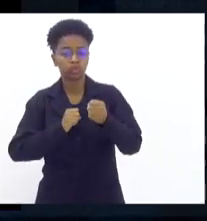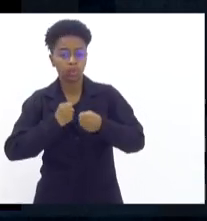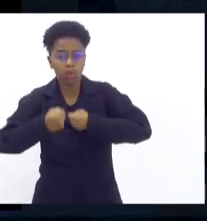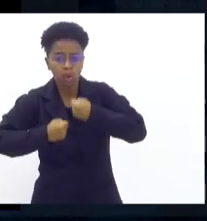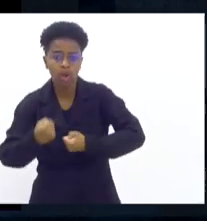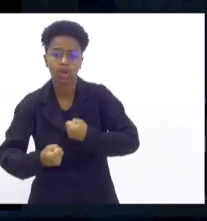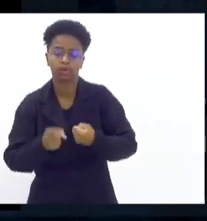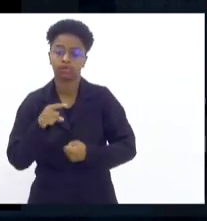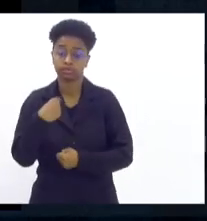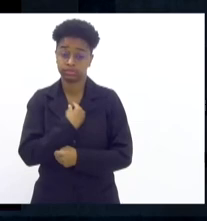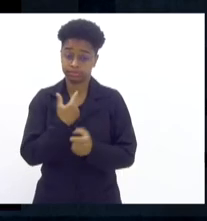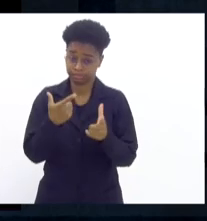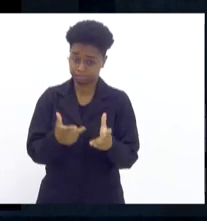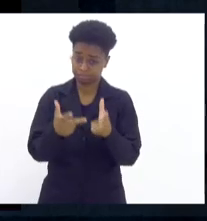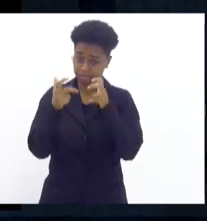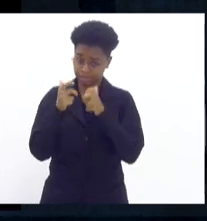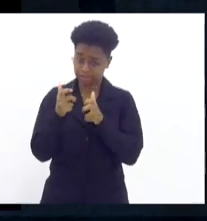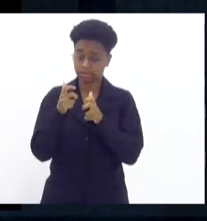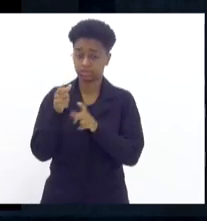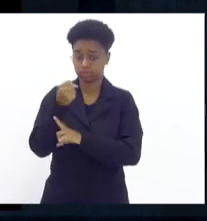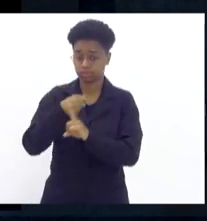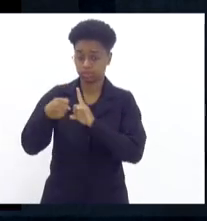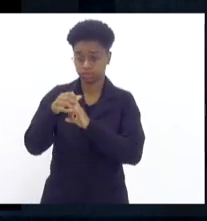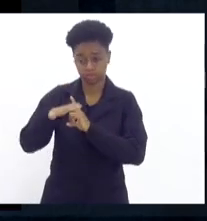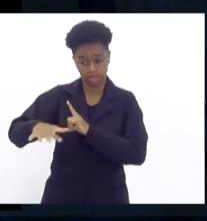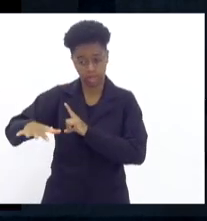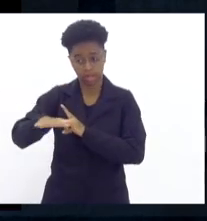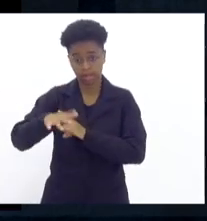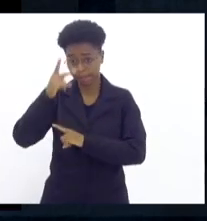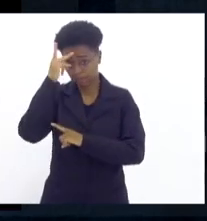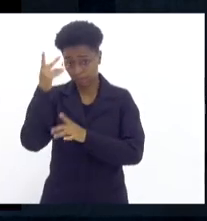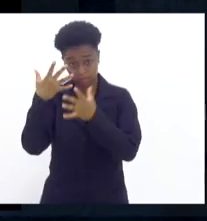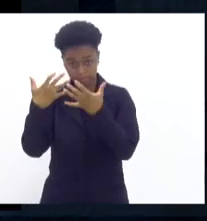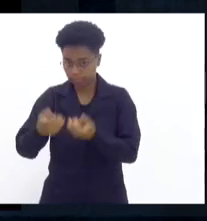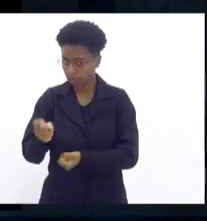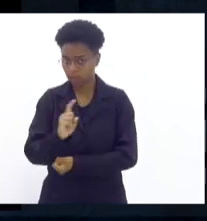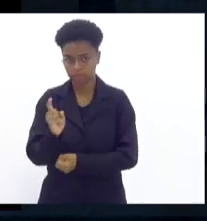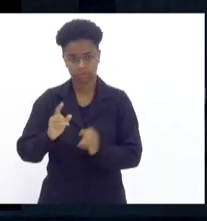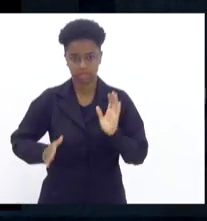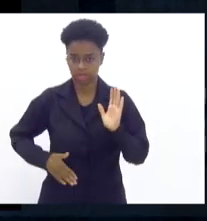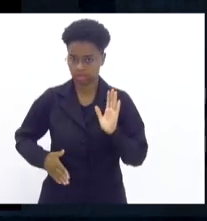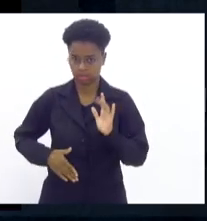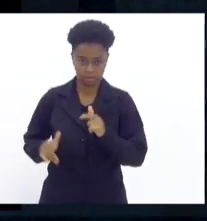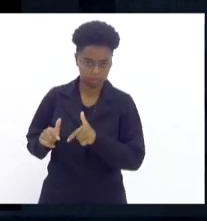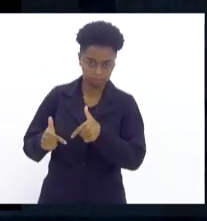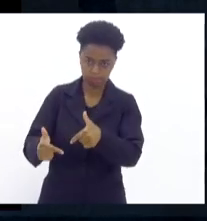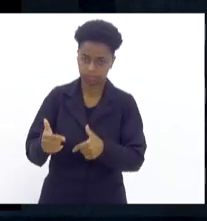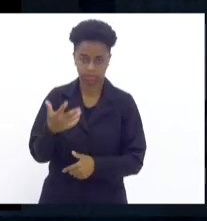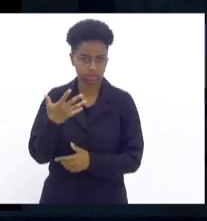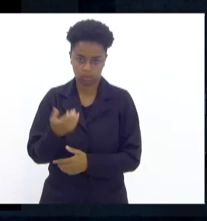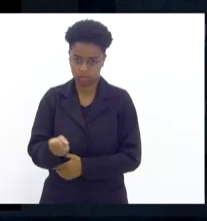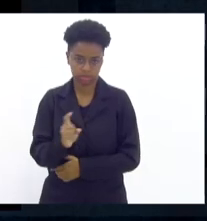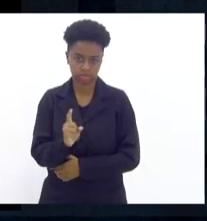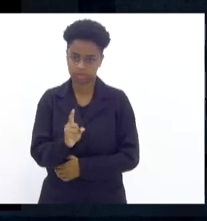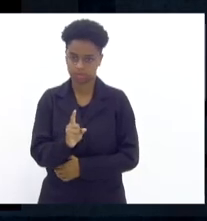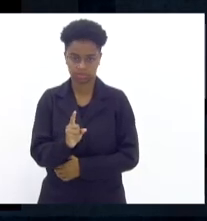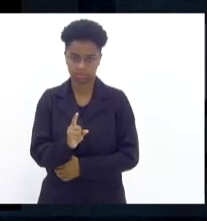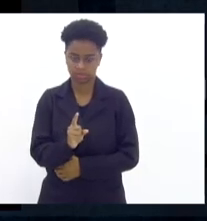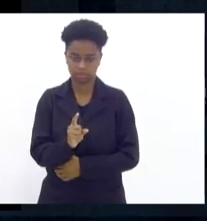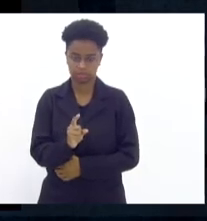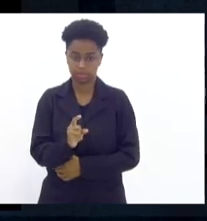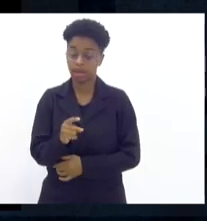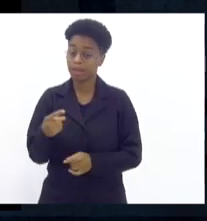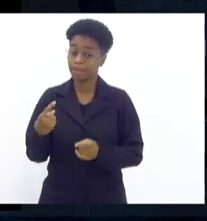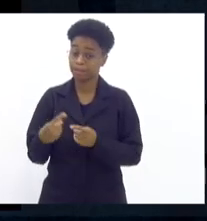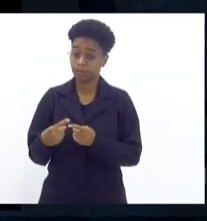A gente percebe que é uma sociedade ali de moradores que não aceitam o tráfico, eles não aceitam o tráfico, até